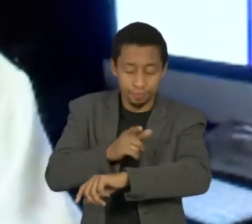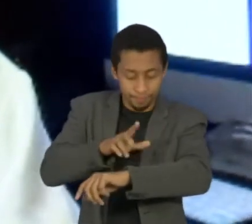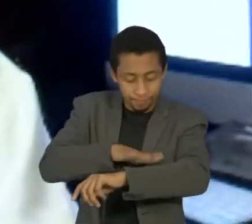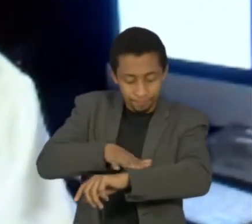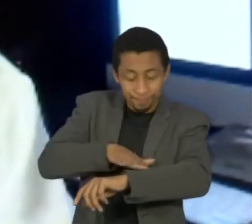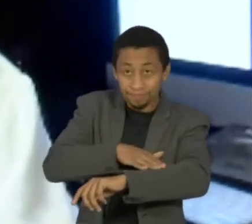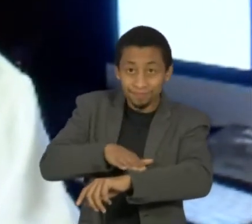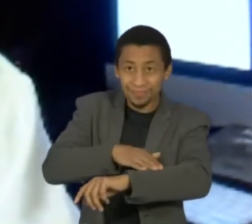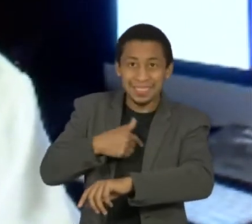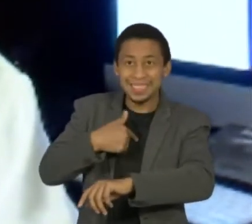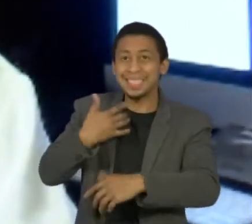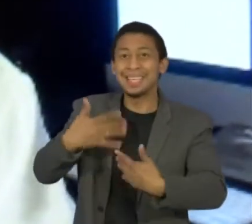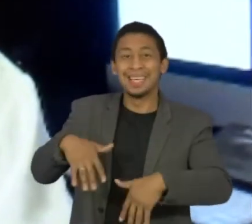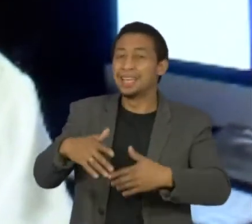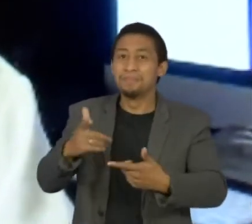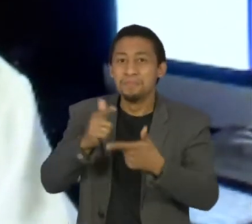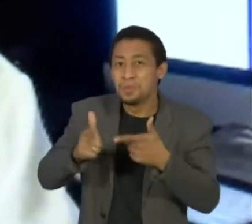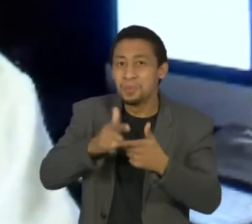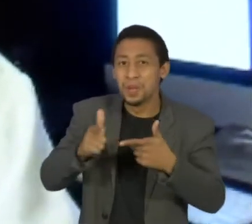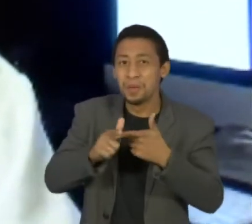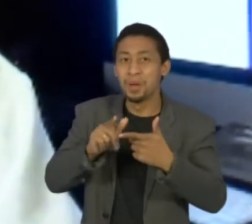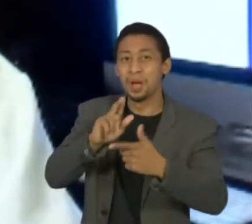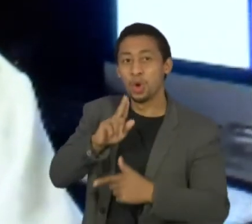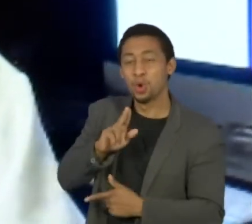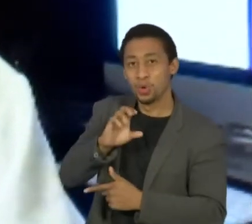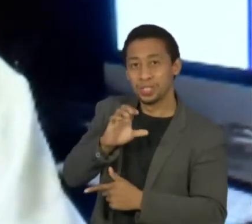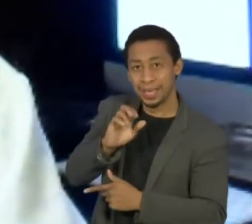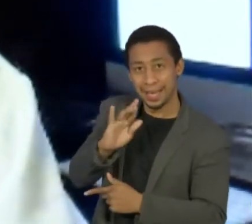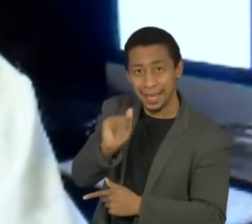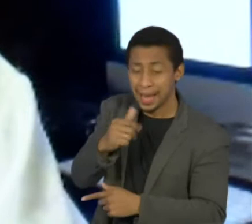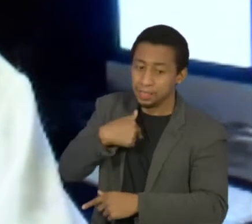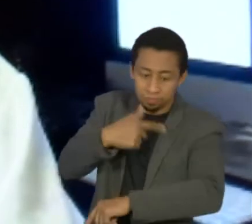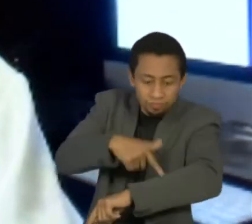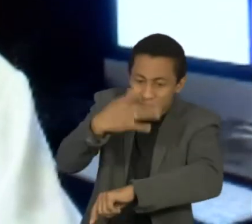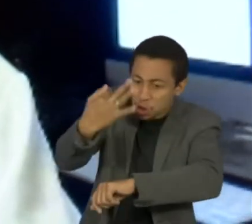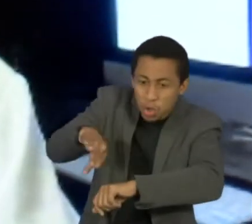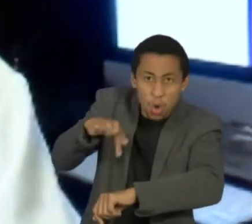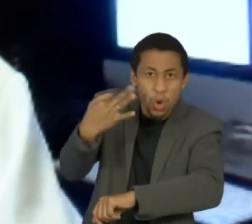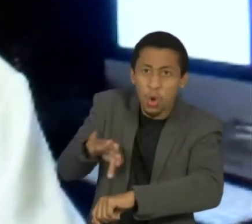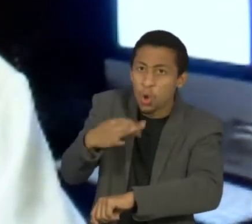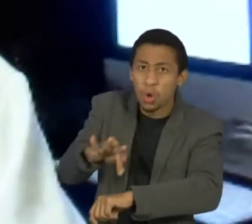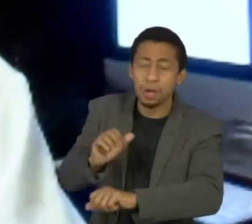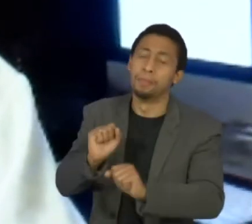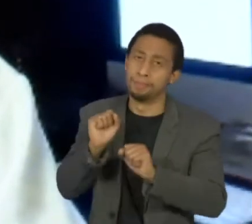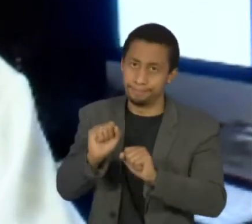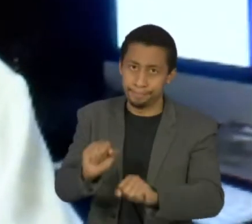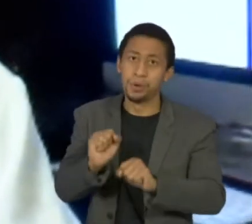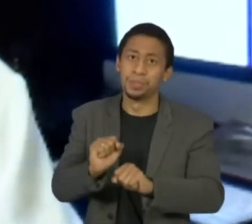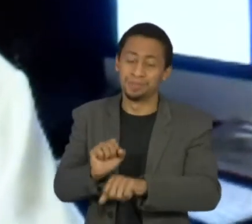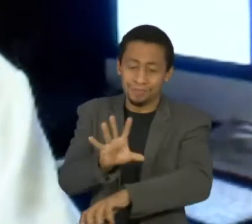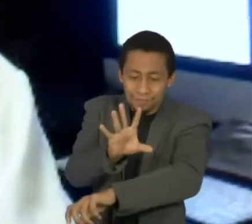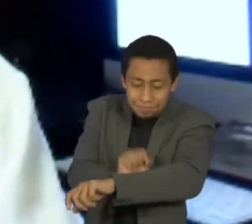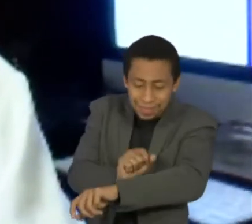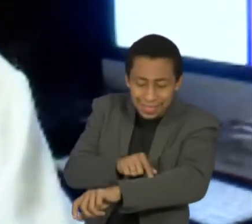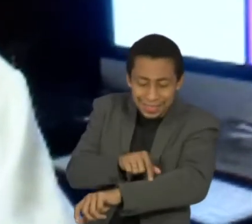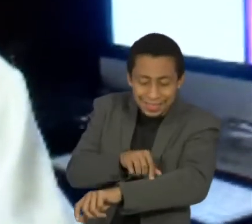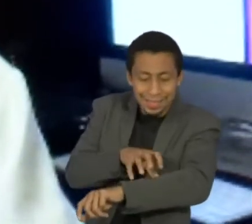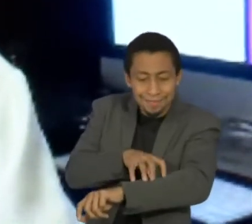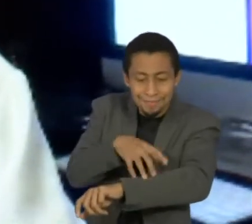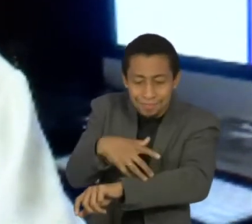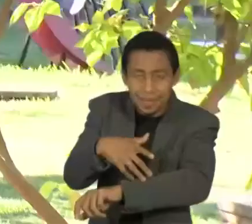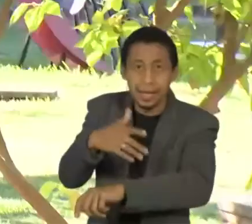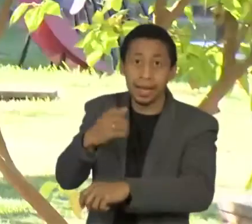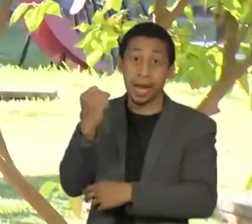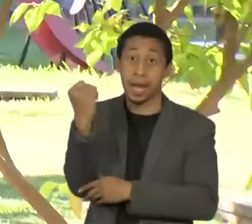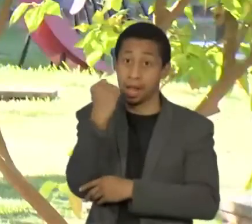forma-se uma úlcera e é altamente doloroso. E pode ser uma porta de uma infecção ocular mais